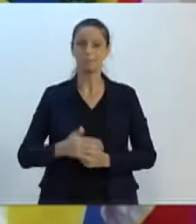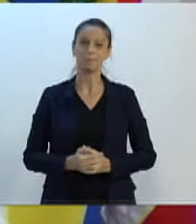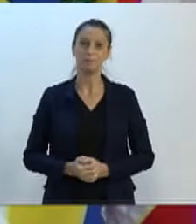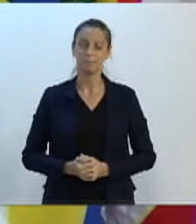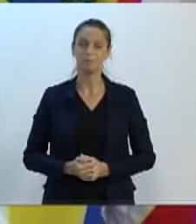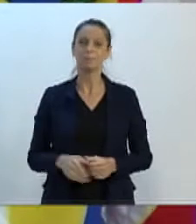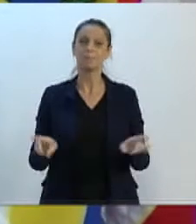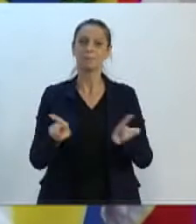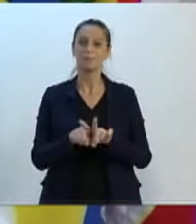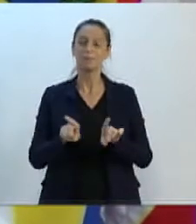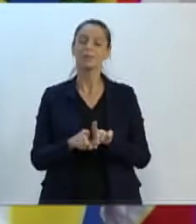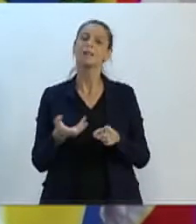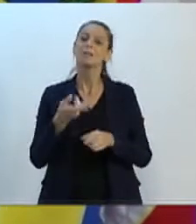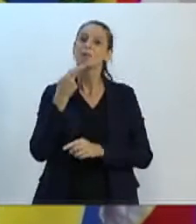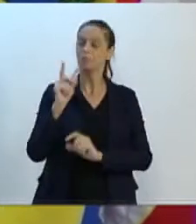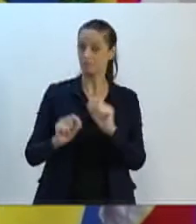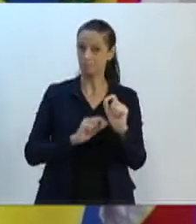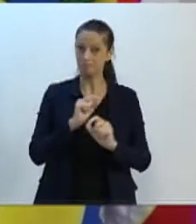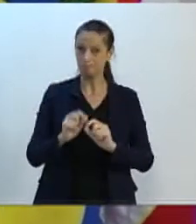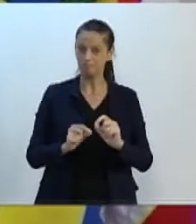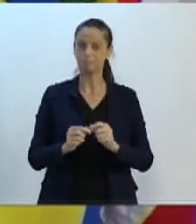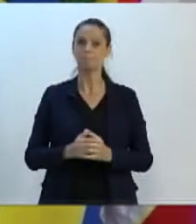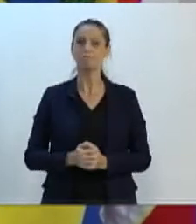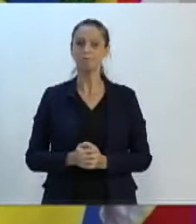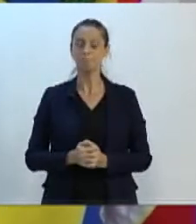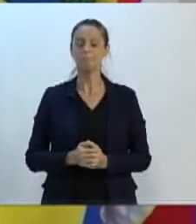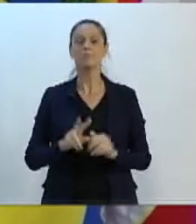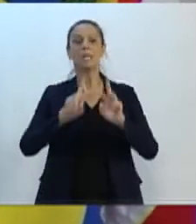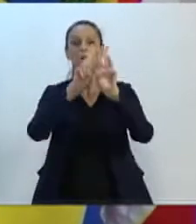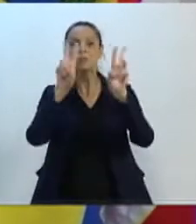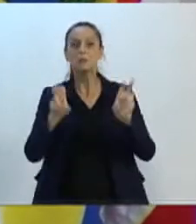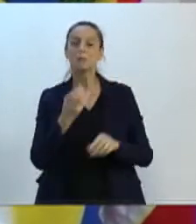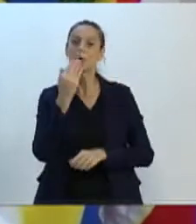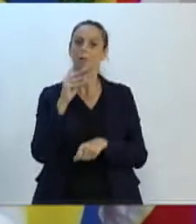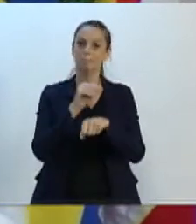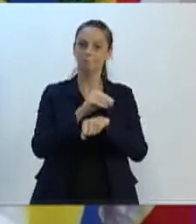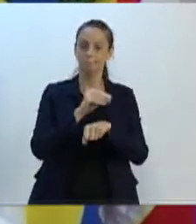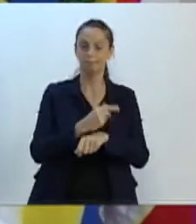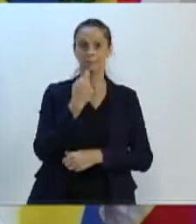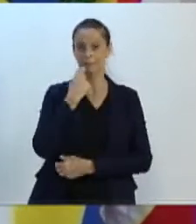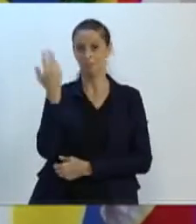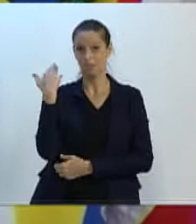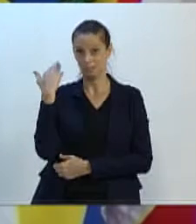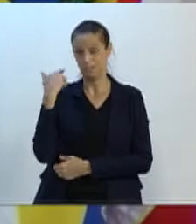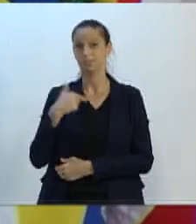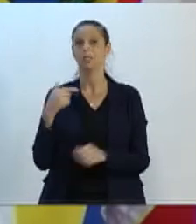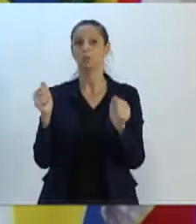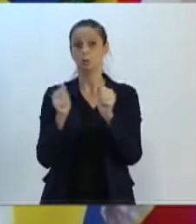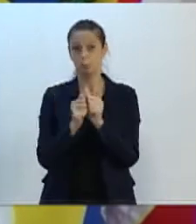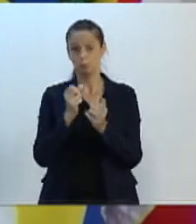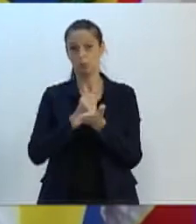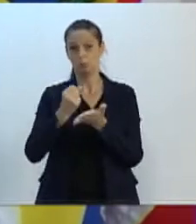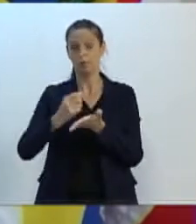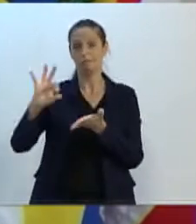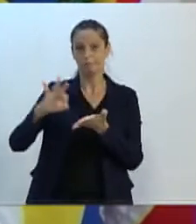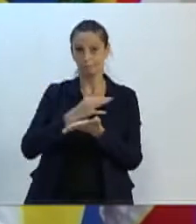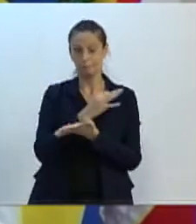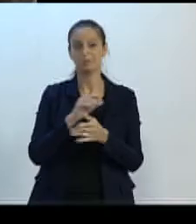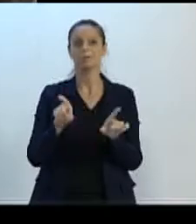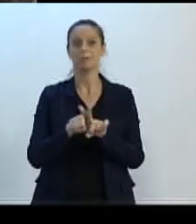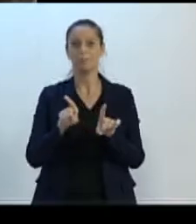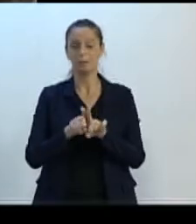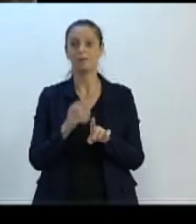destacar também a merenda escolar. Sexta-feira participei da assinatura, contratos do Programa Nacional de Alimentação